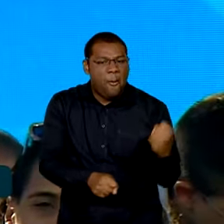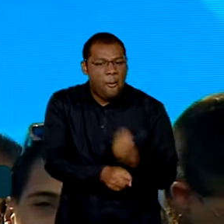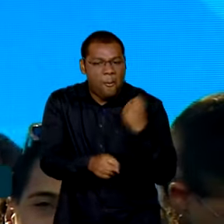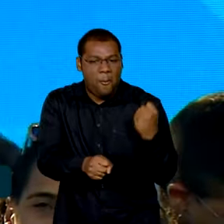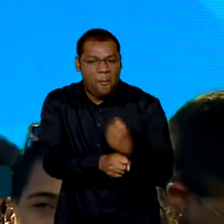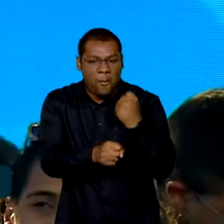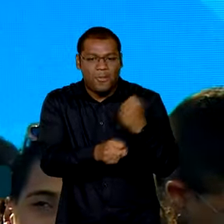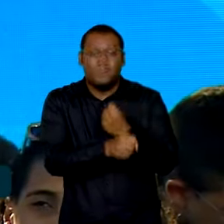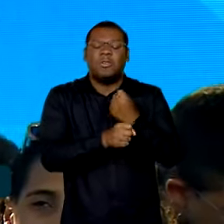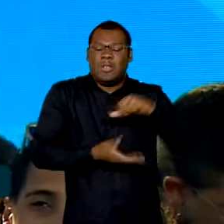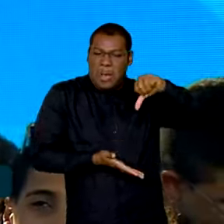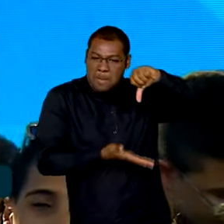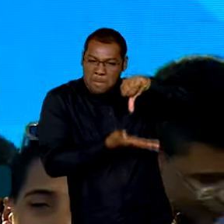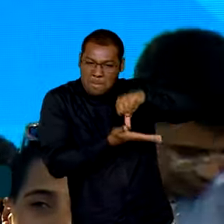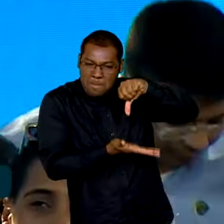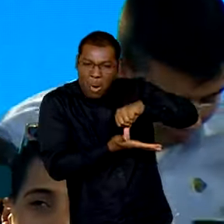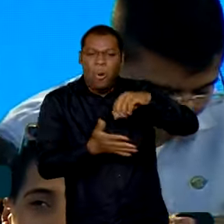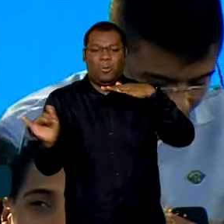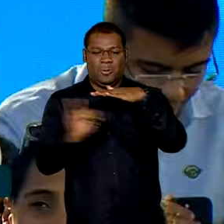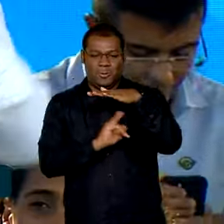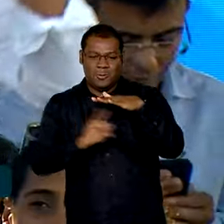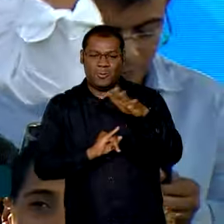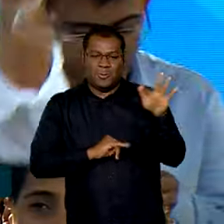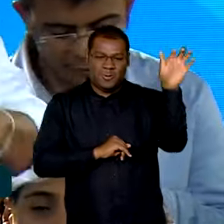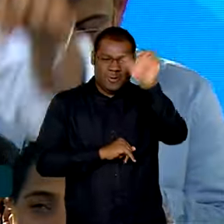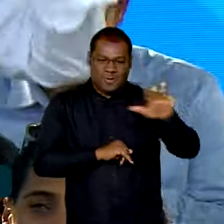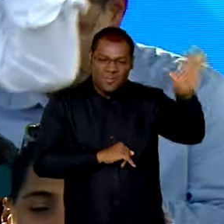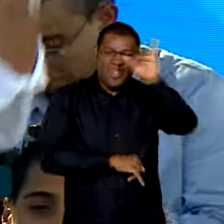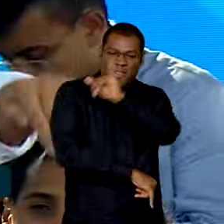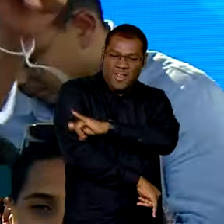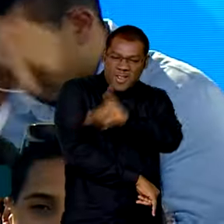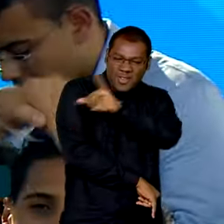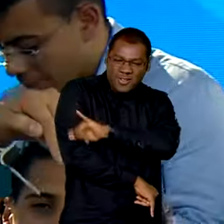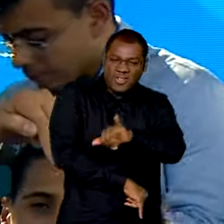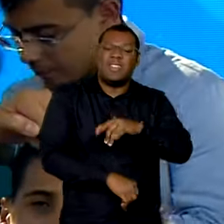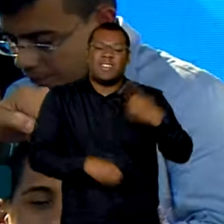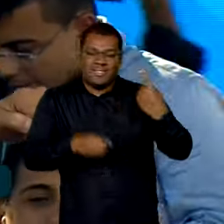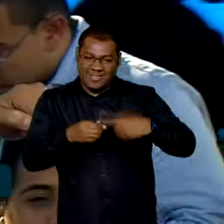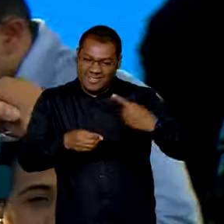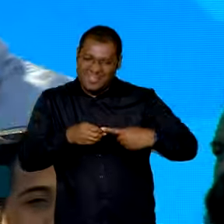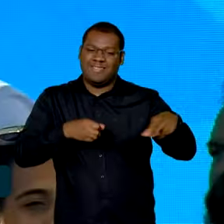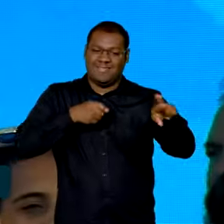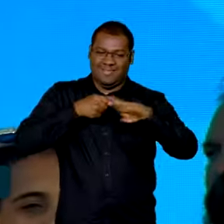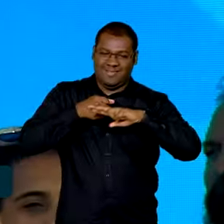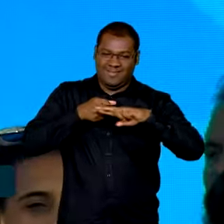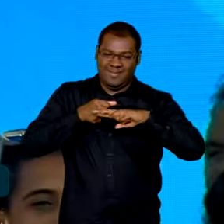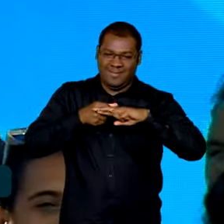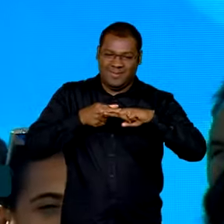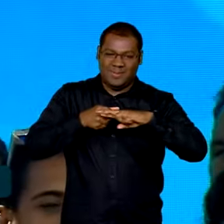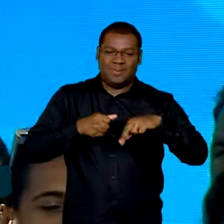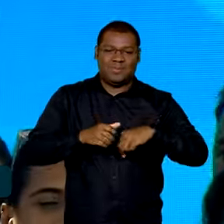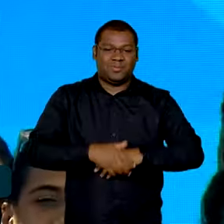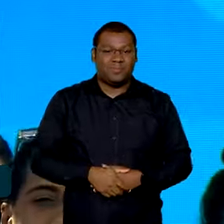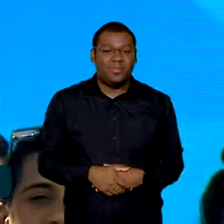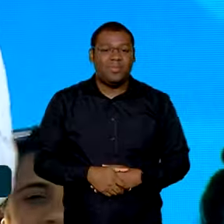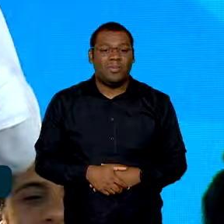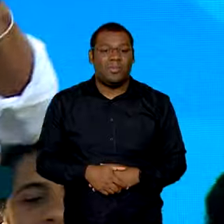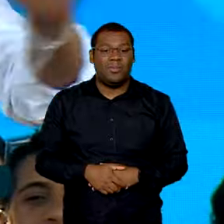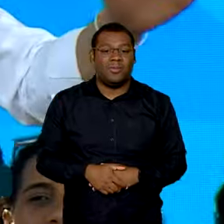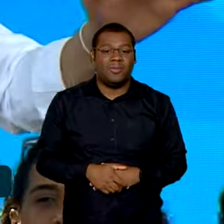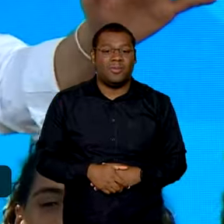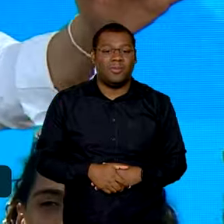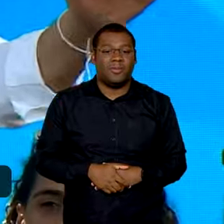belos campos de institutos federais do Brasil, aqui em Belfor Roxo, que vai atender, hoje